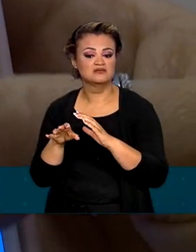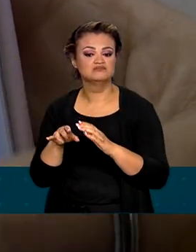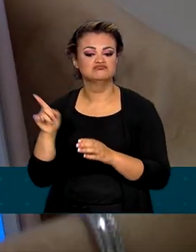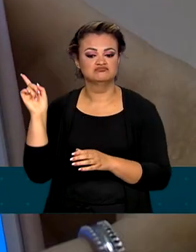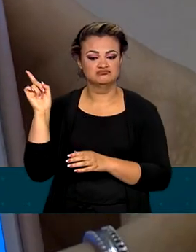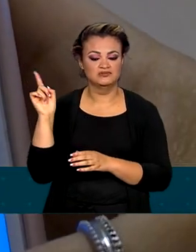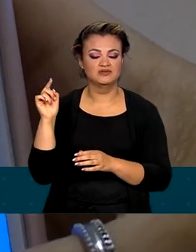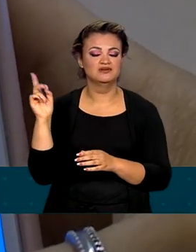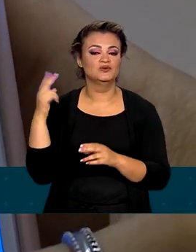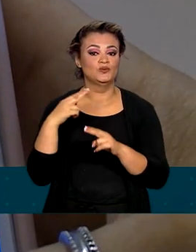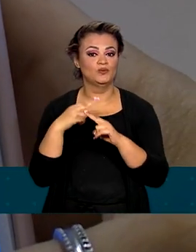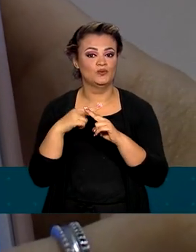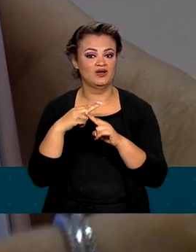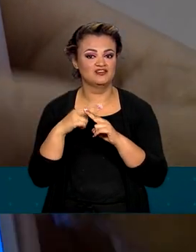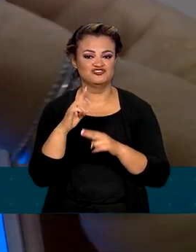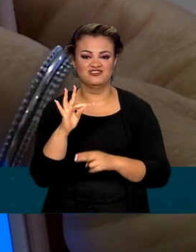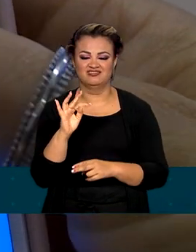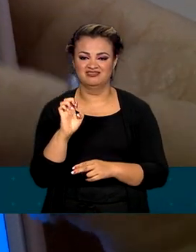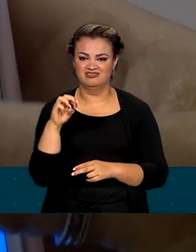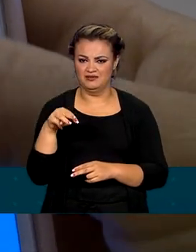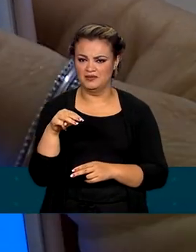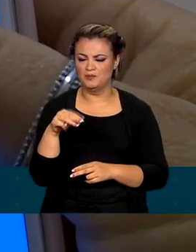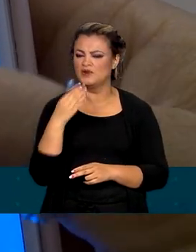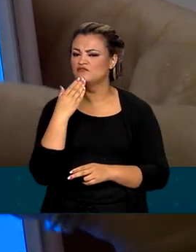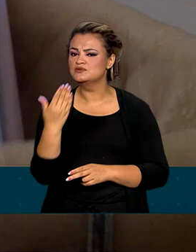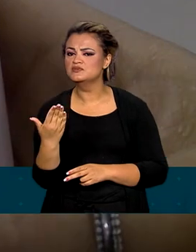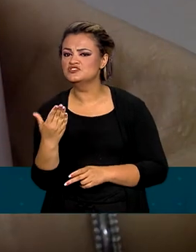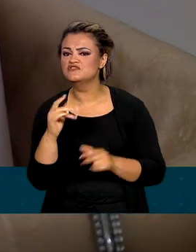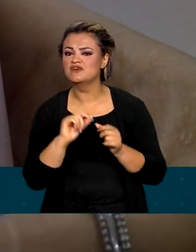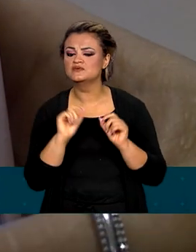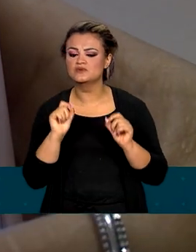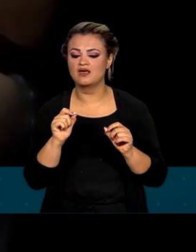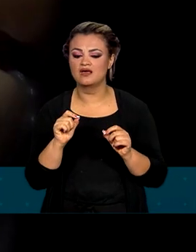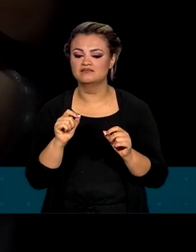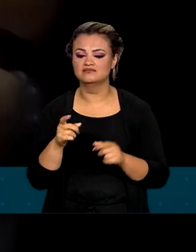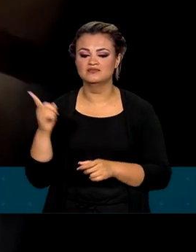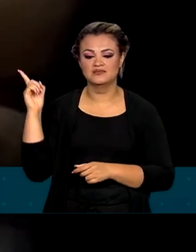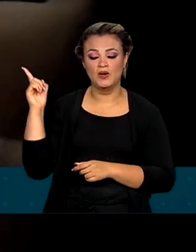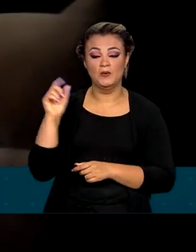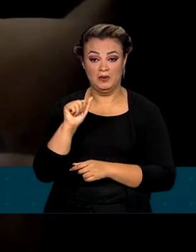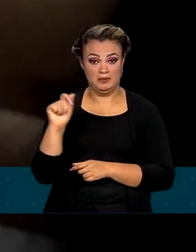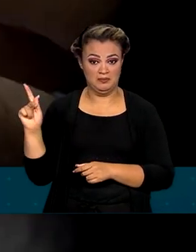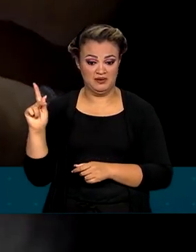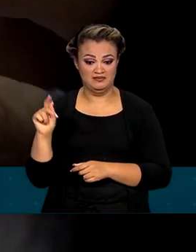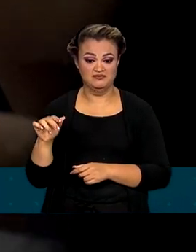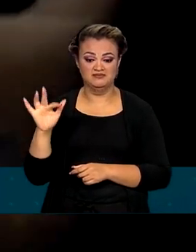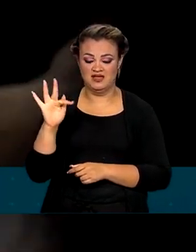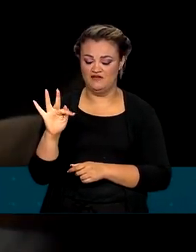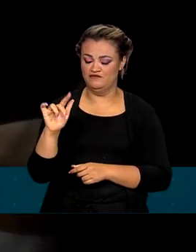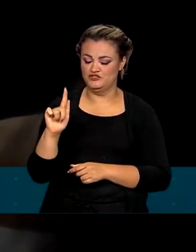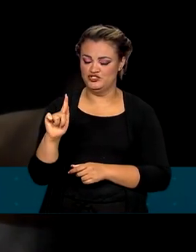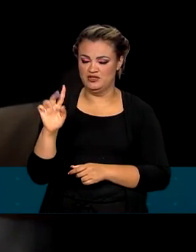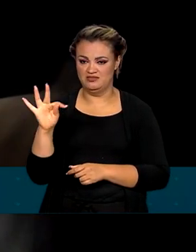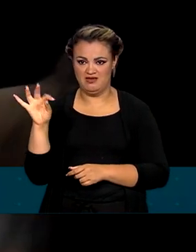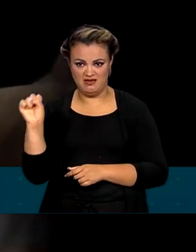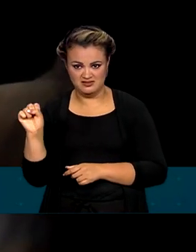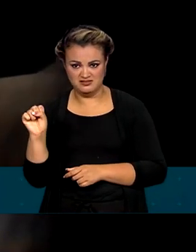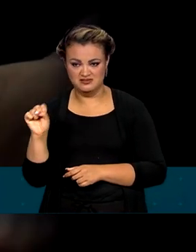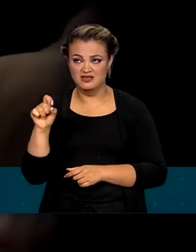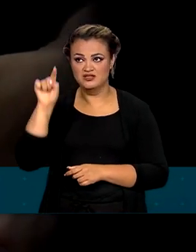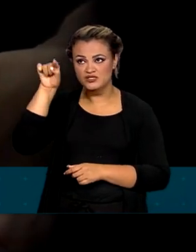nas contas do Caixa Tem. Para solicitar o saque, basta acessar o aplicativo FGTS no menu